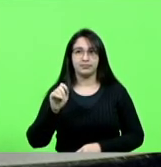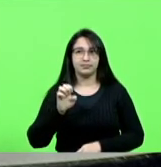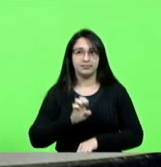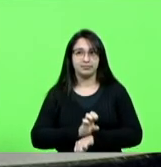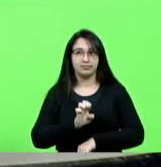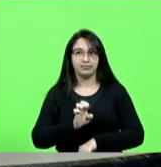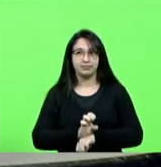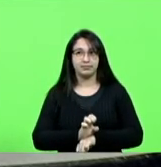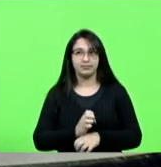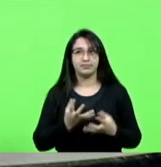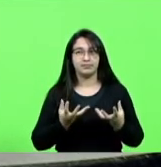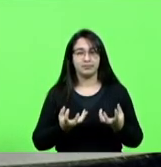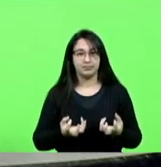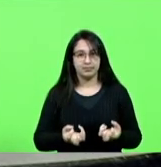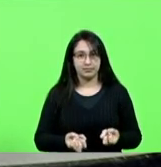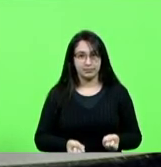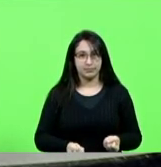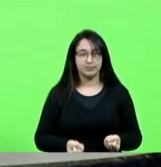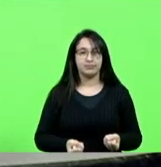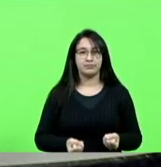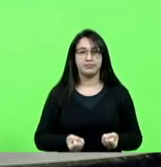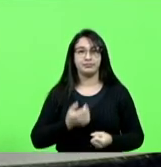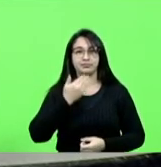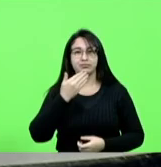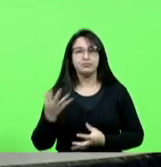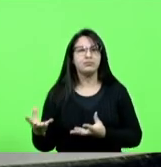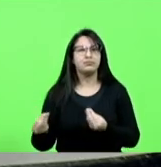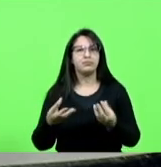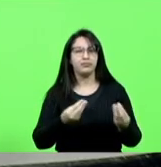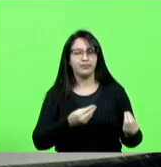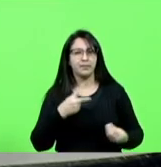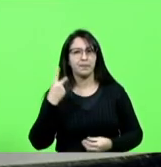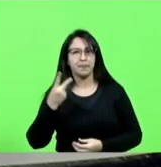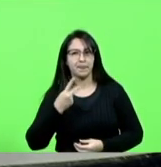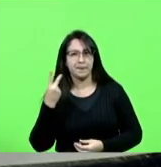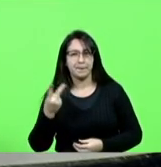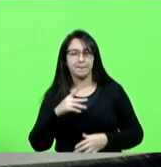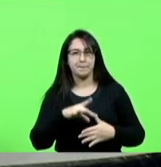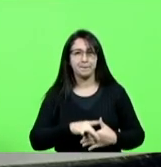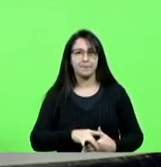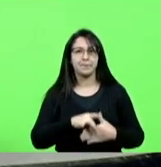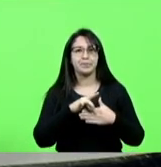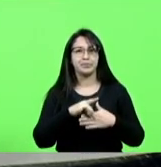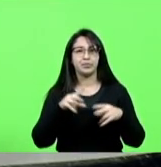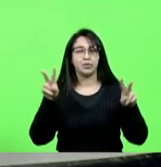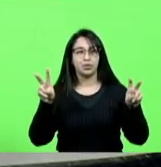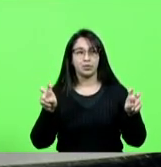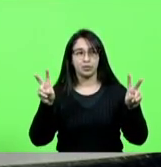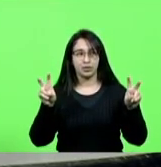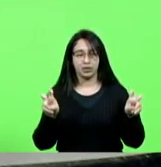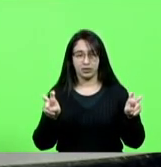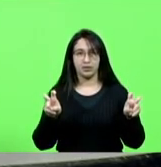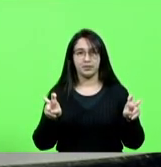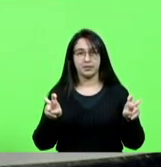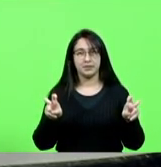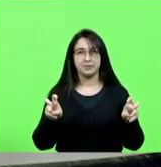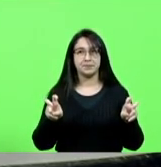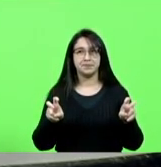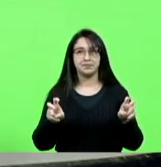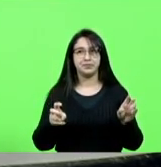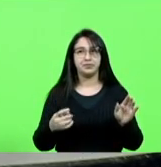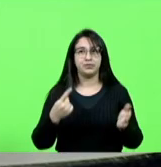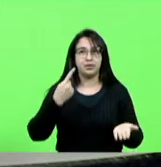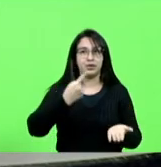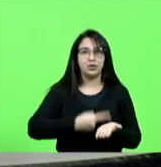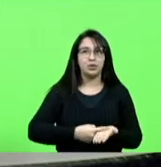acolheu o pedido de muitos parlamentares que têm liderado esse tema e que estabelece hoje